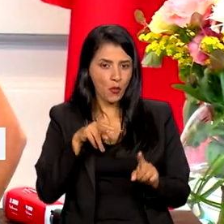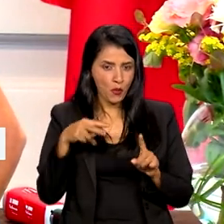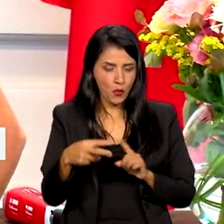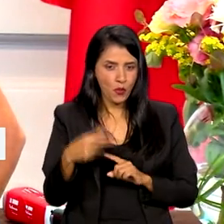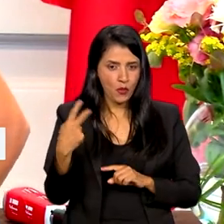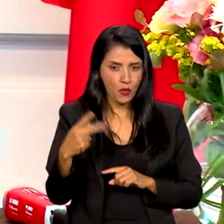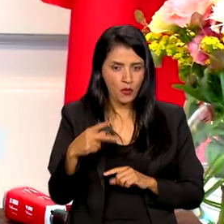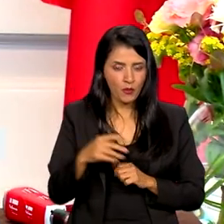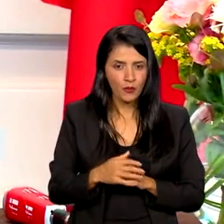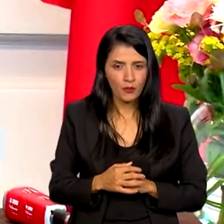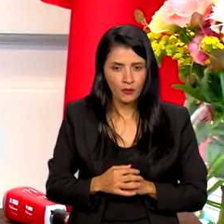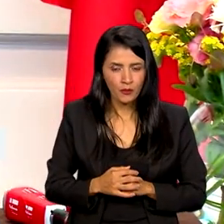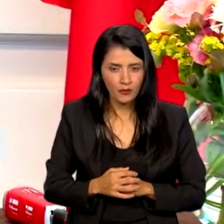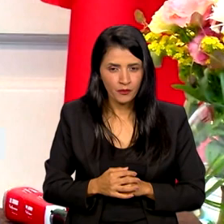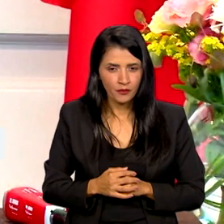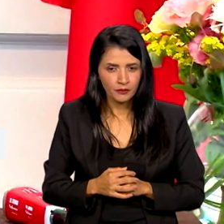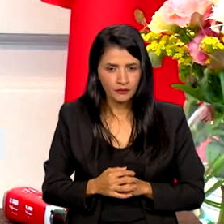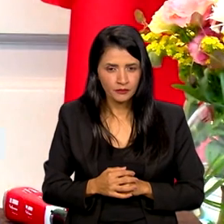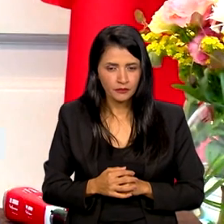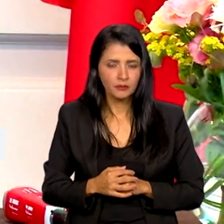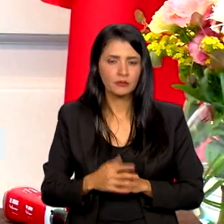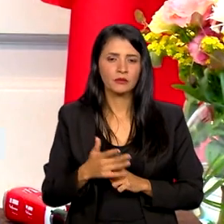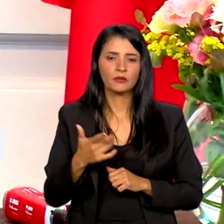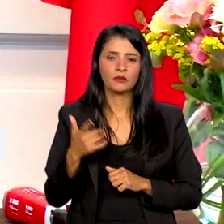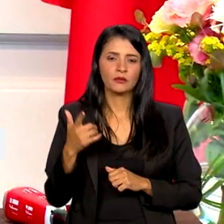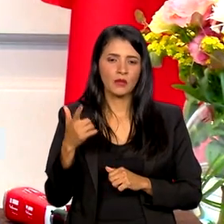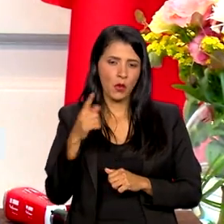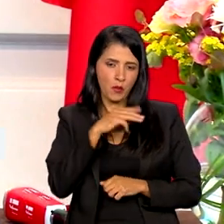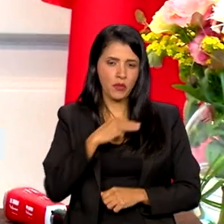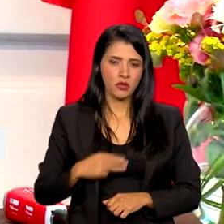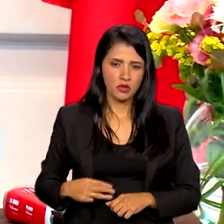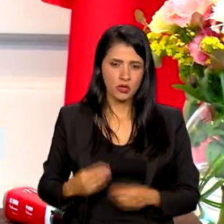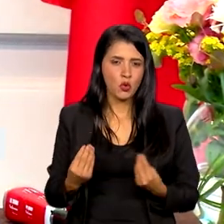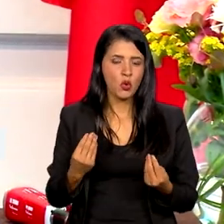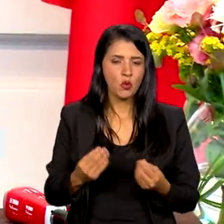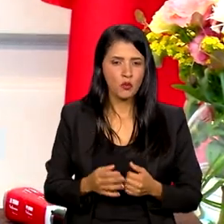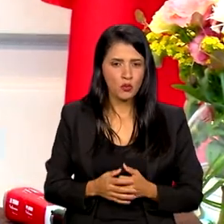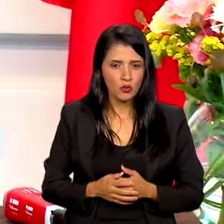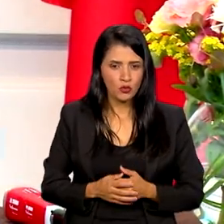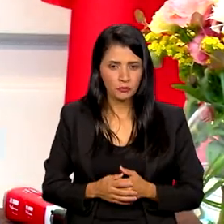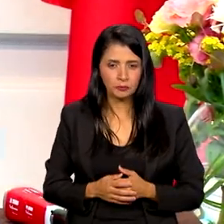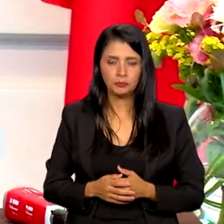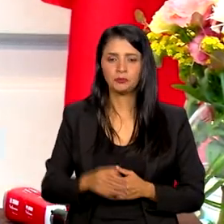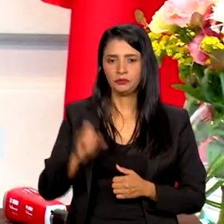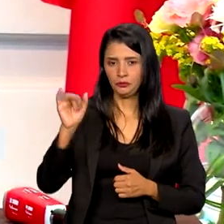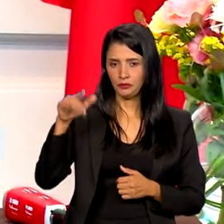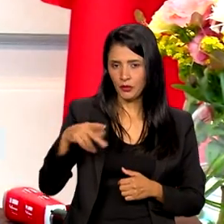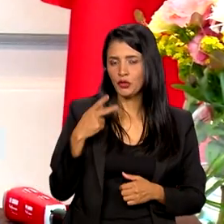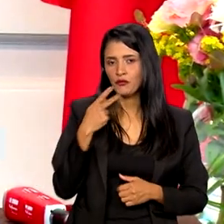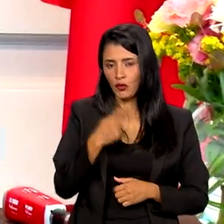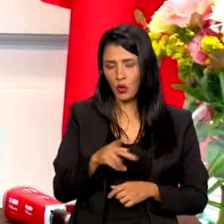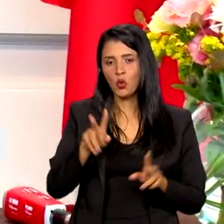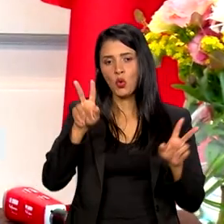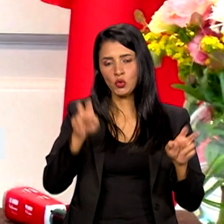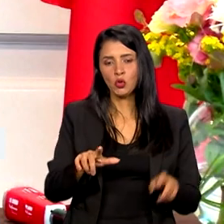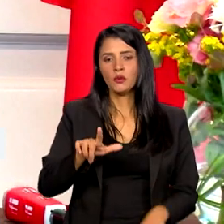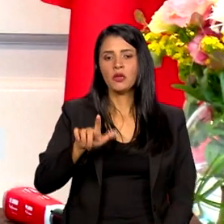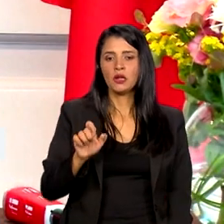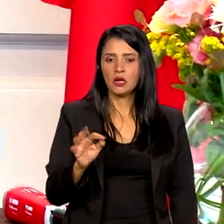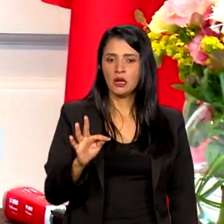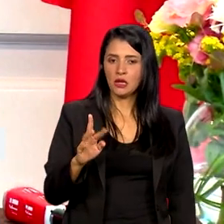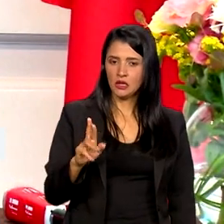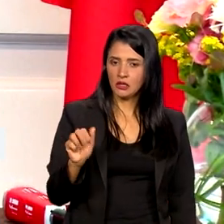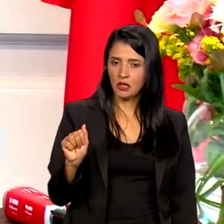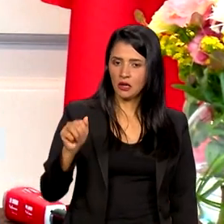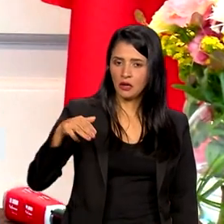lhe perguntar se teve a oportunidade de tocar também neste tema quando falou ontem com a Ministra. Sim, nós falamos muito sobre o letramento e foi